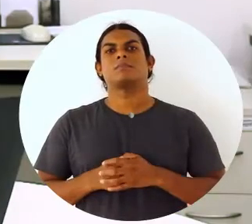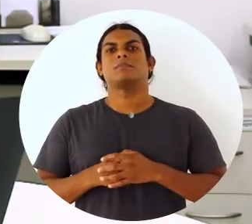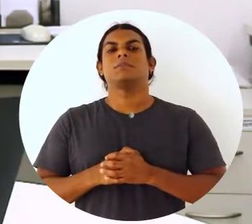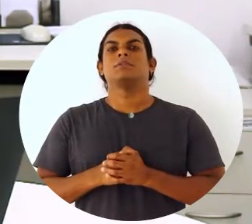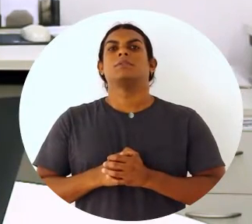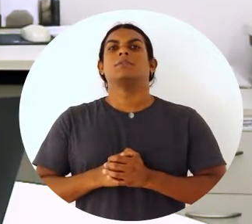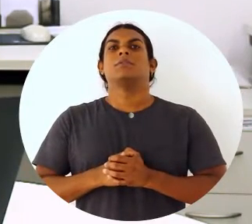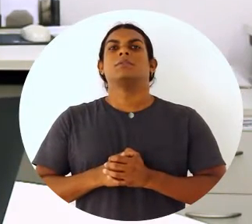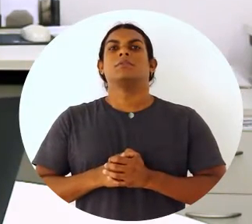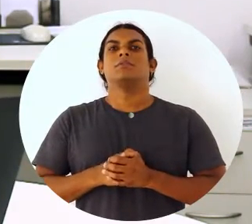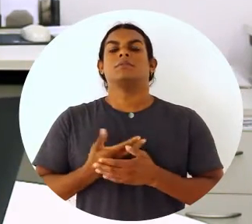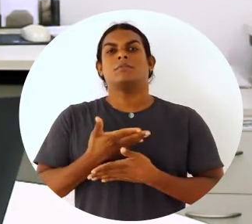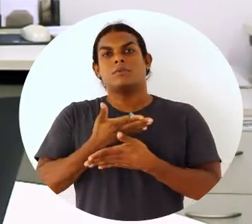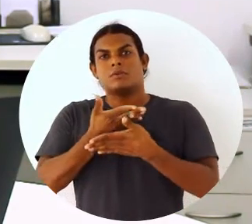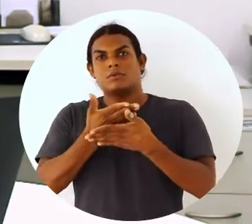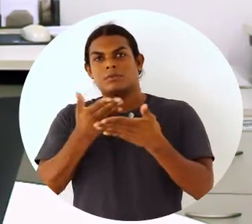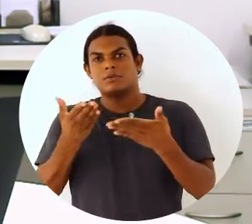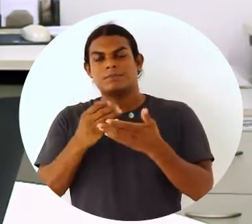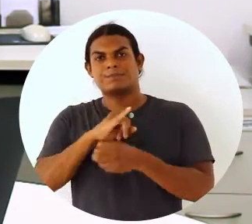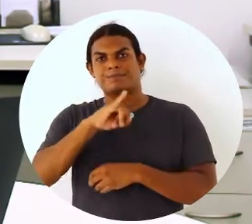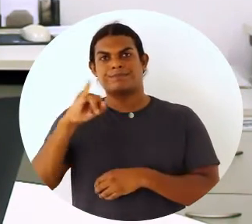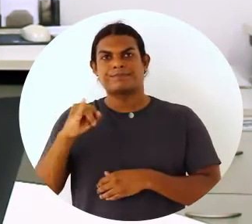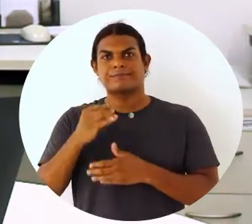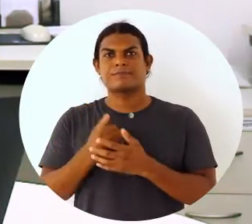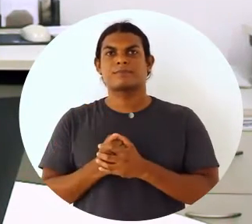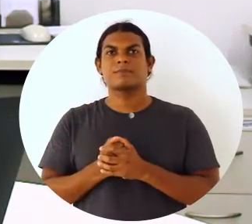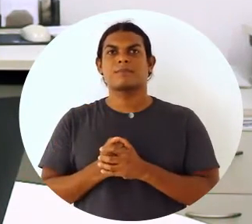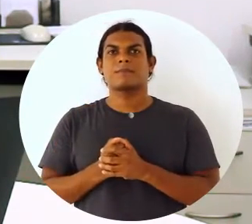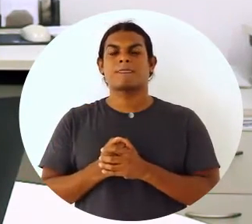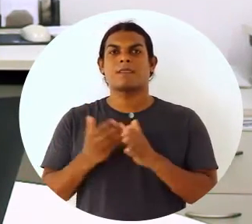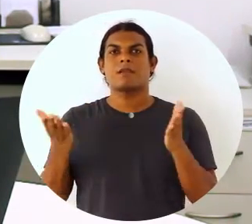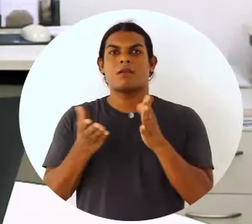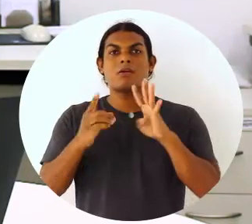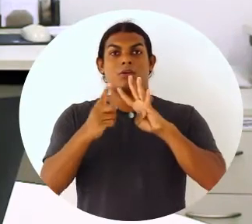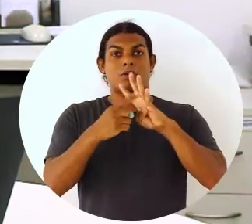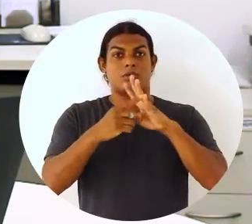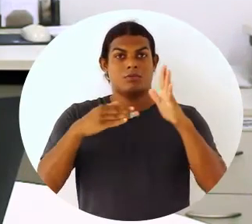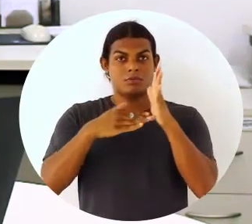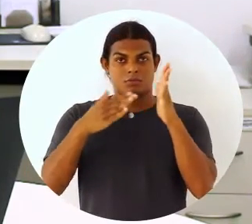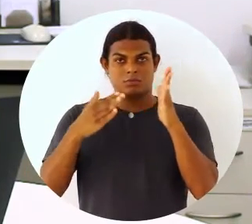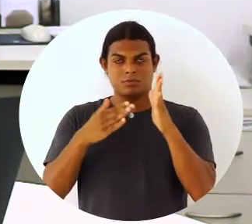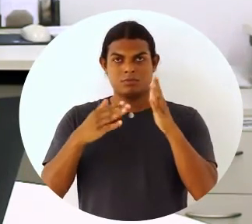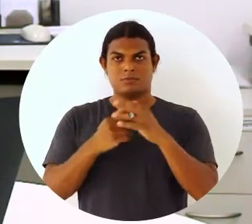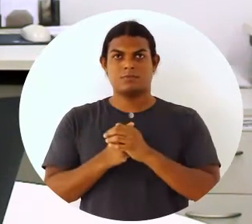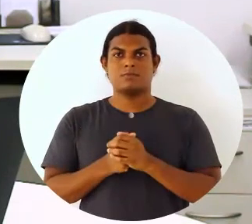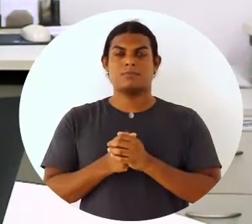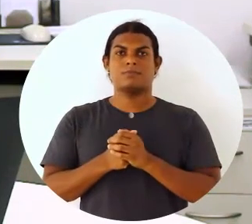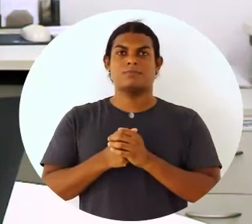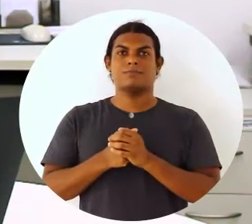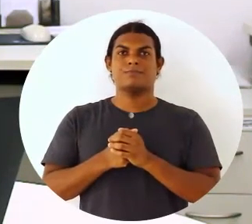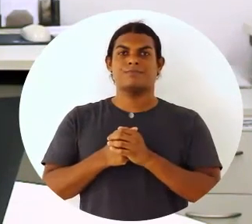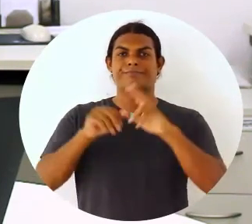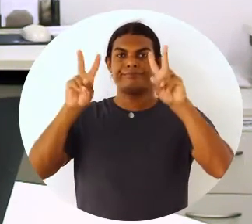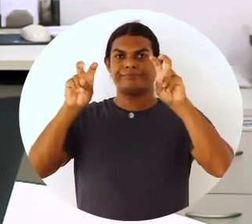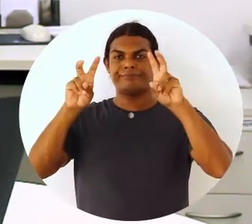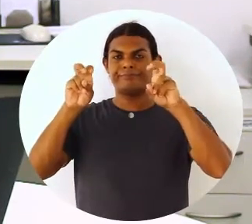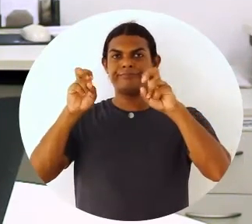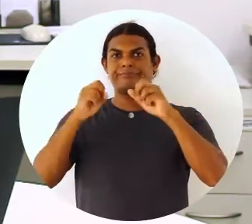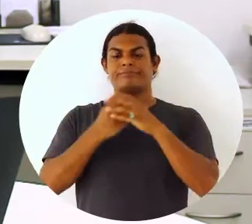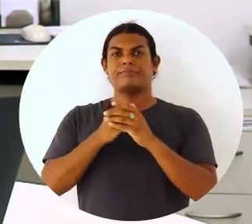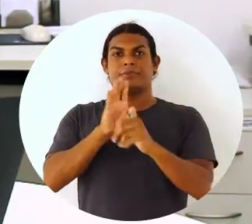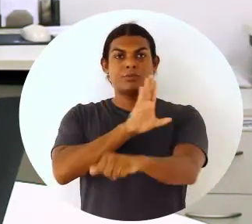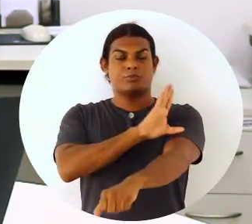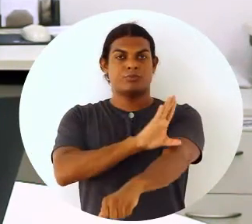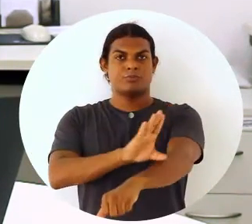Cara aluna e aluna, vamos agora para a nossa quarta e última competência da disciplina de introdução à administração para o curso técnico em